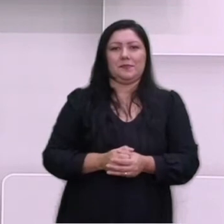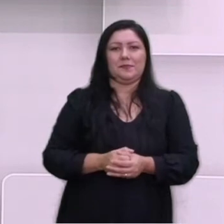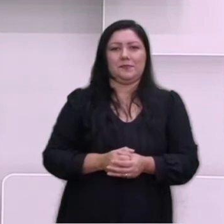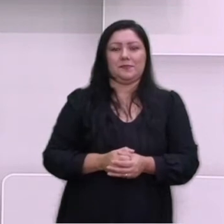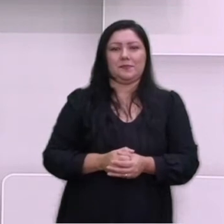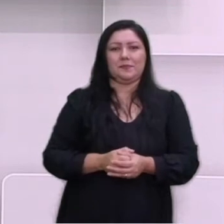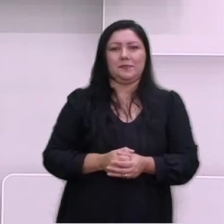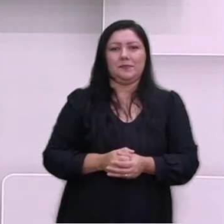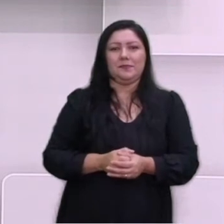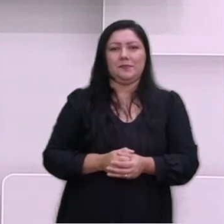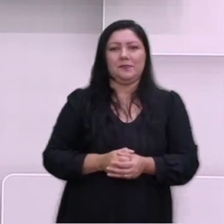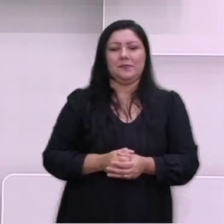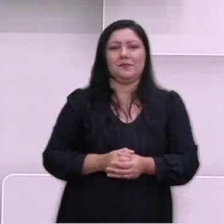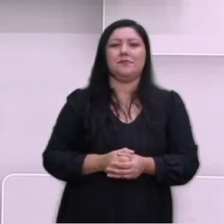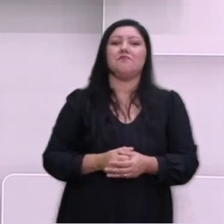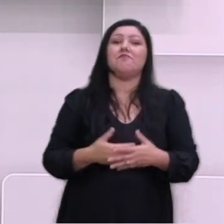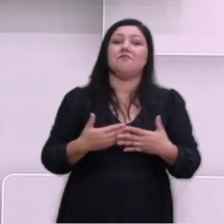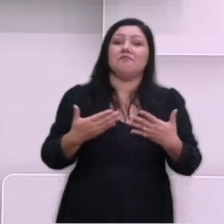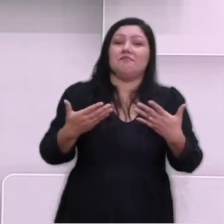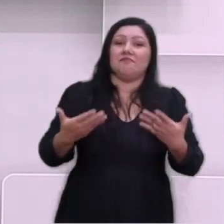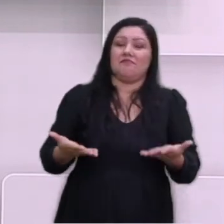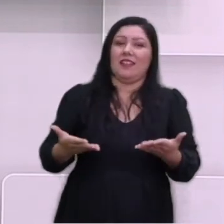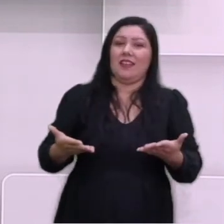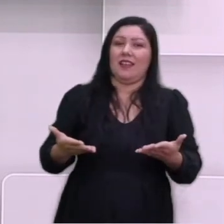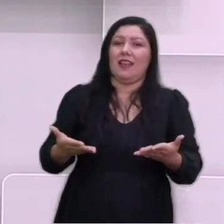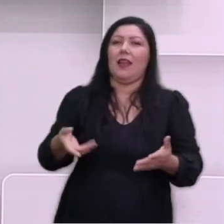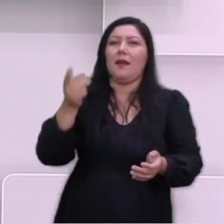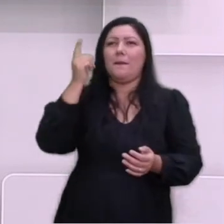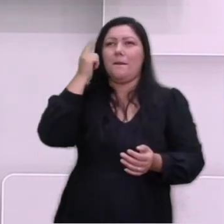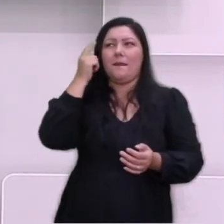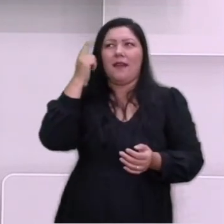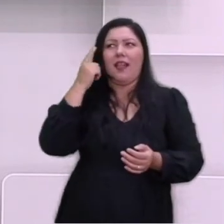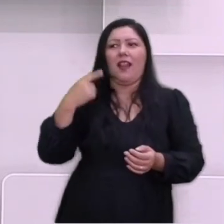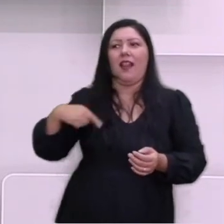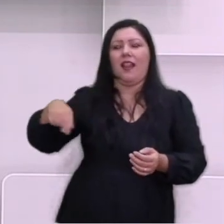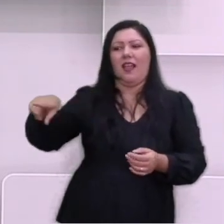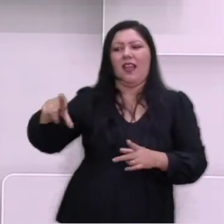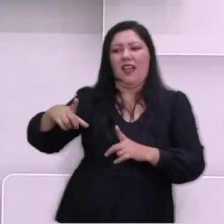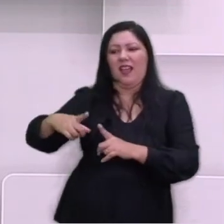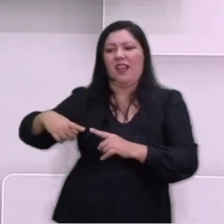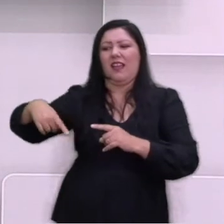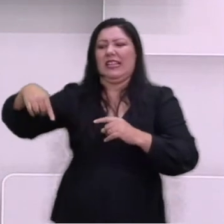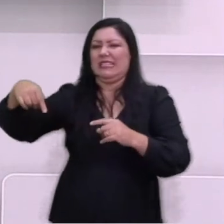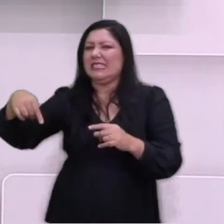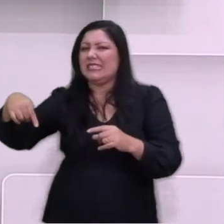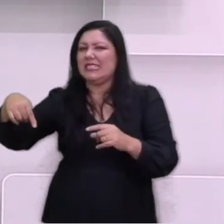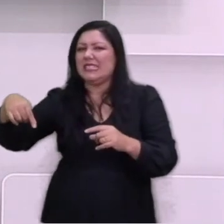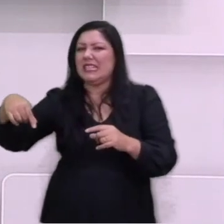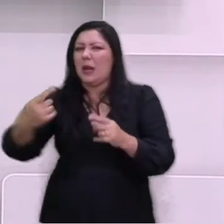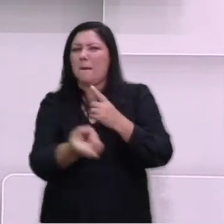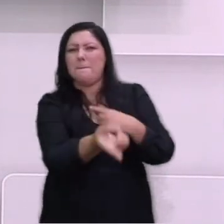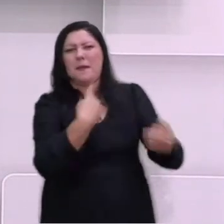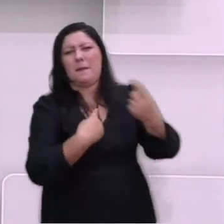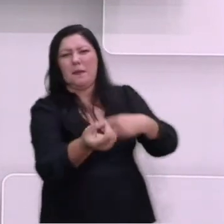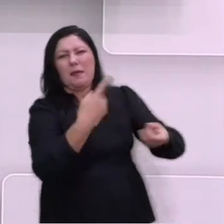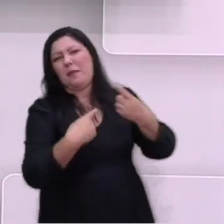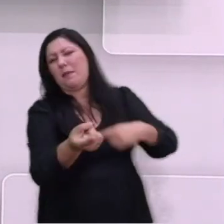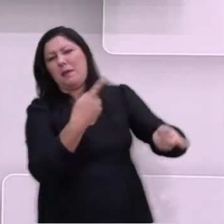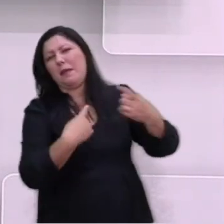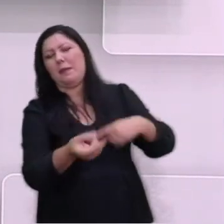Sem perspectiva de rendição, o Japão sofre a pior ofensiva bélica